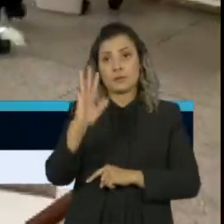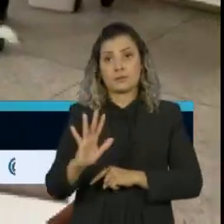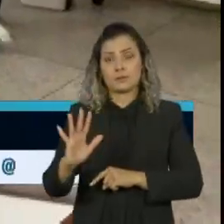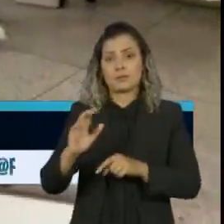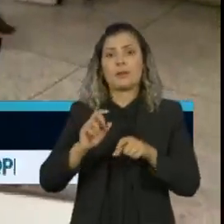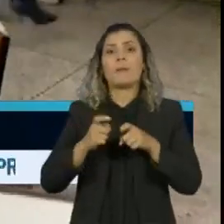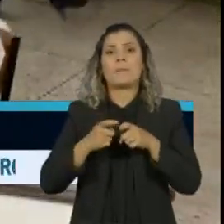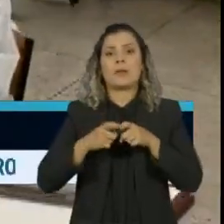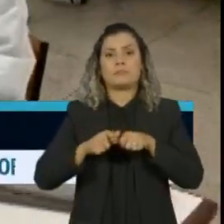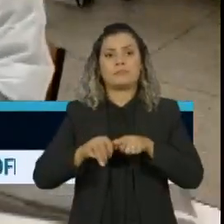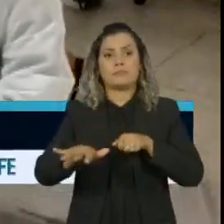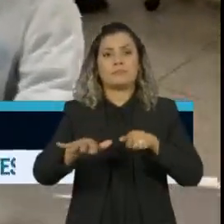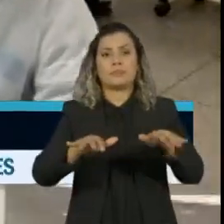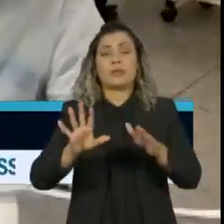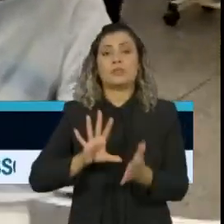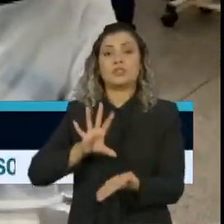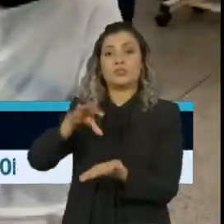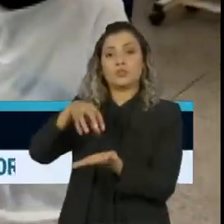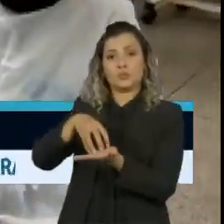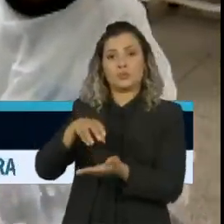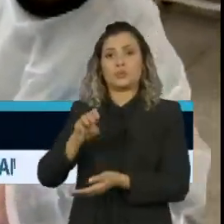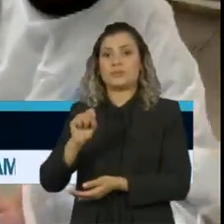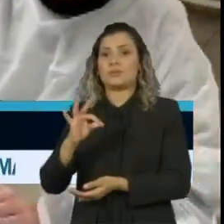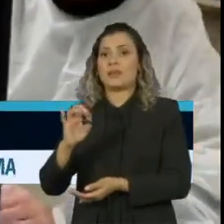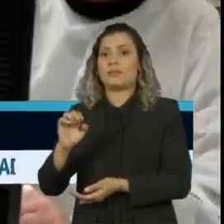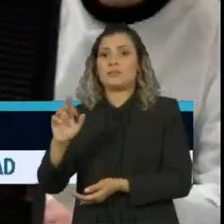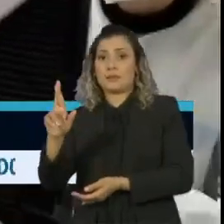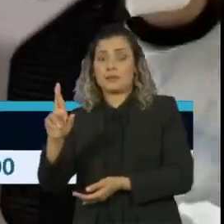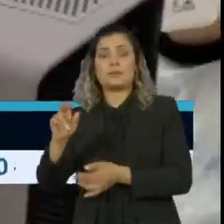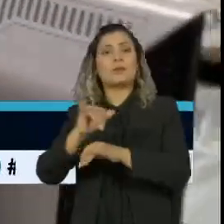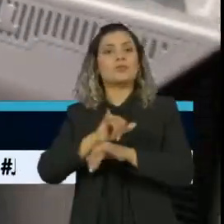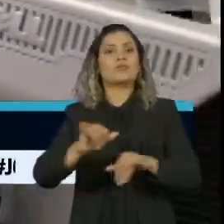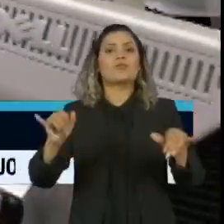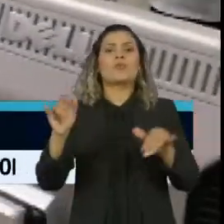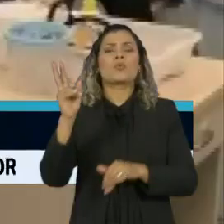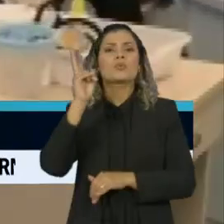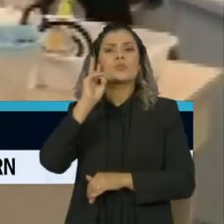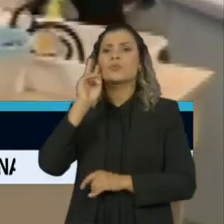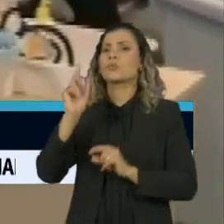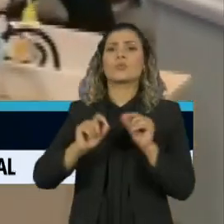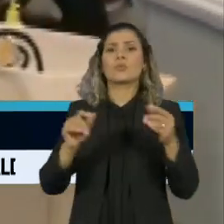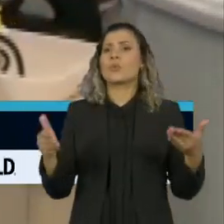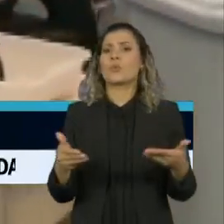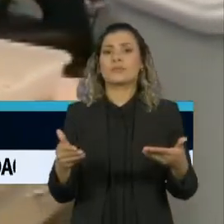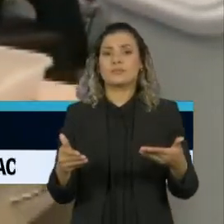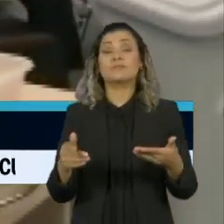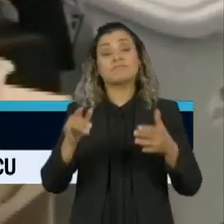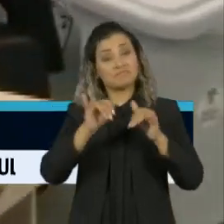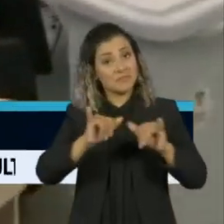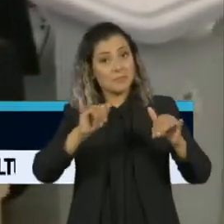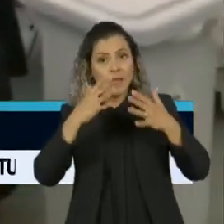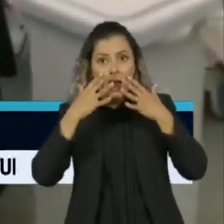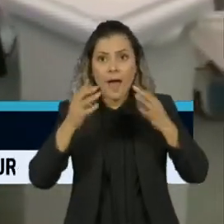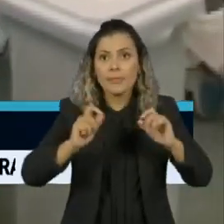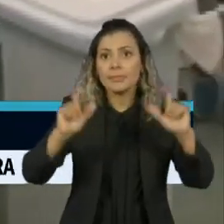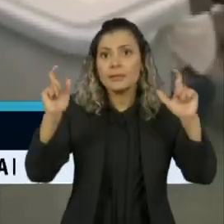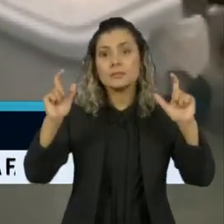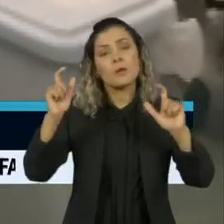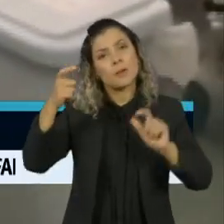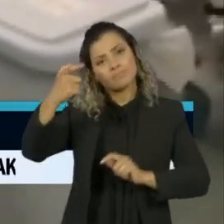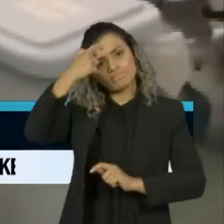de Infectologia e o Instituto Stater lançaram nesta segunda-feira uma campanha alertar para